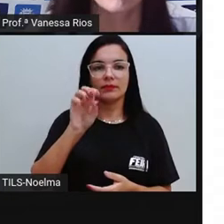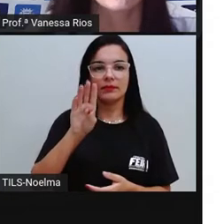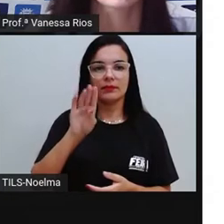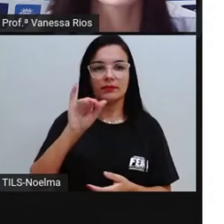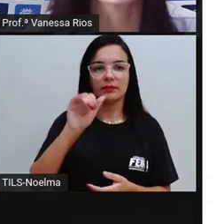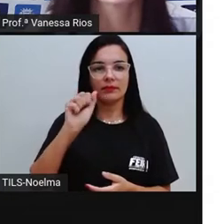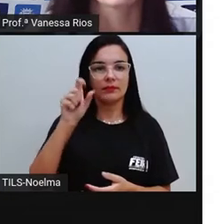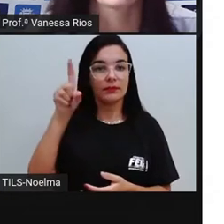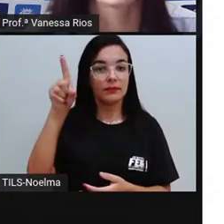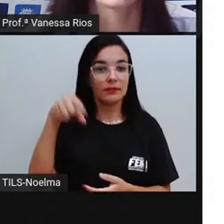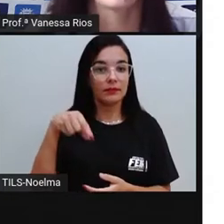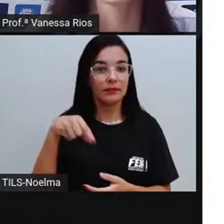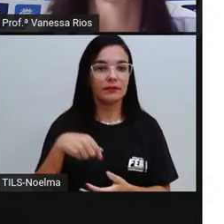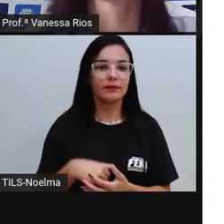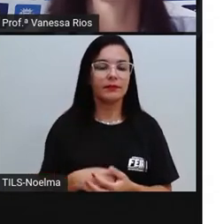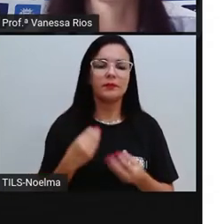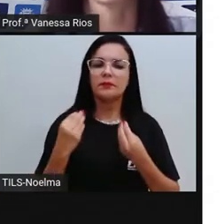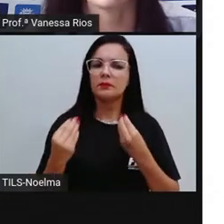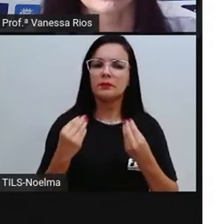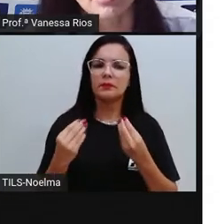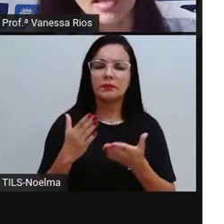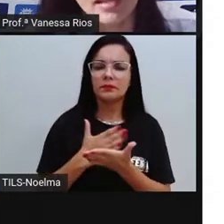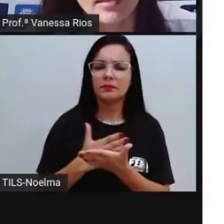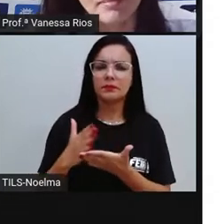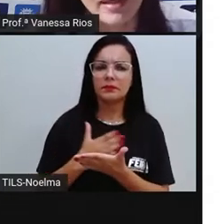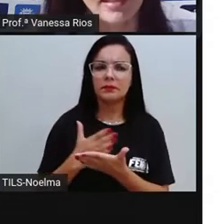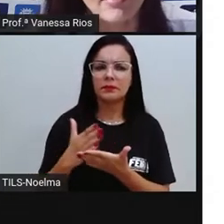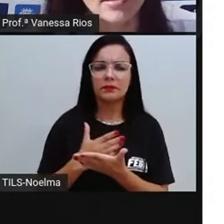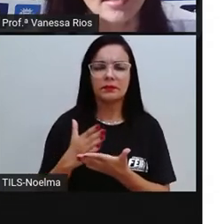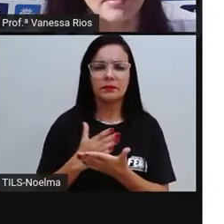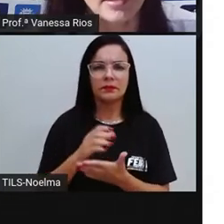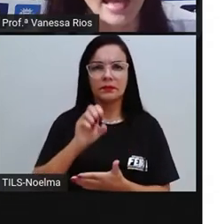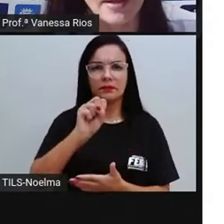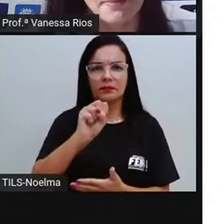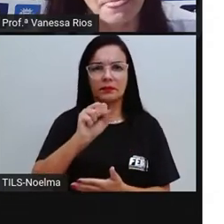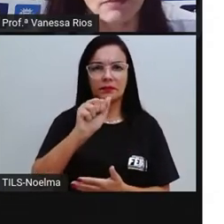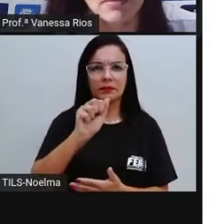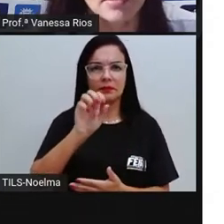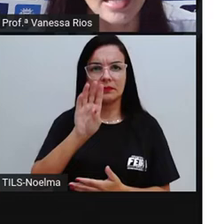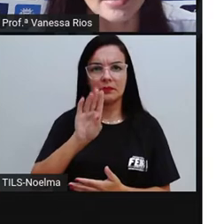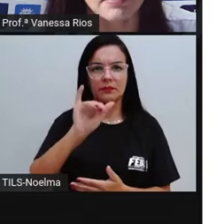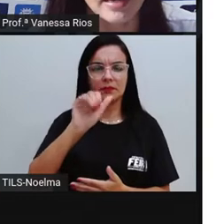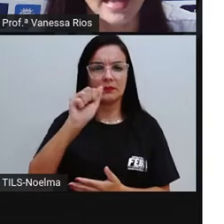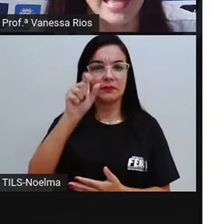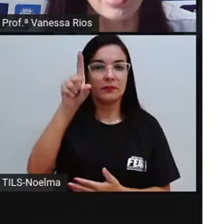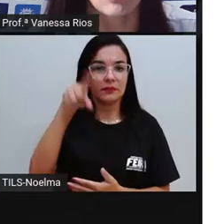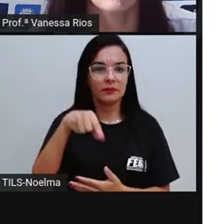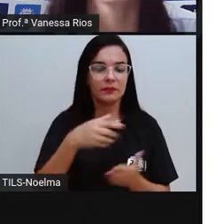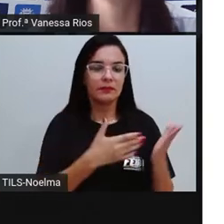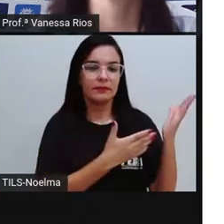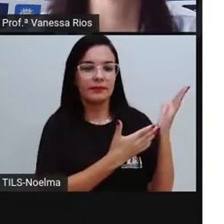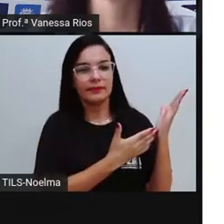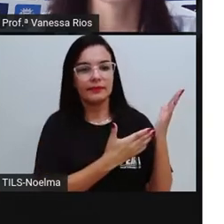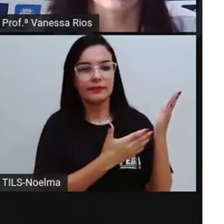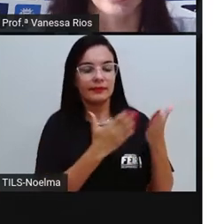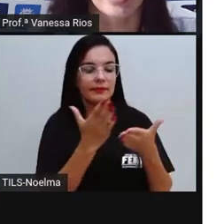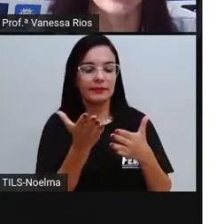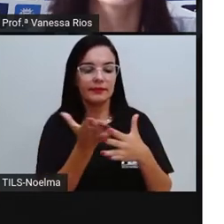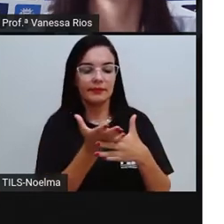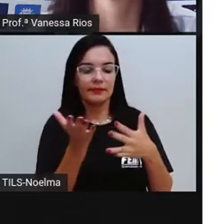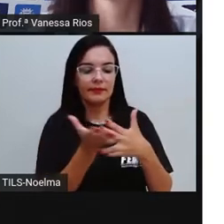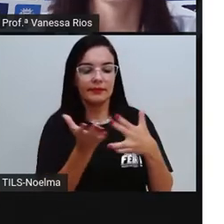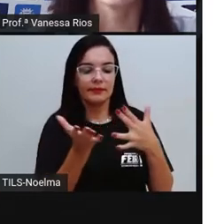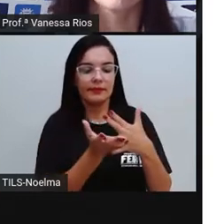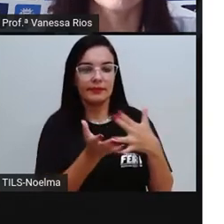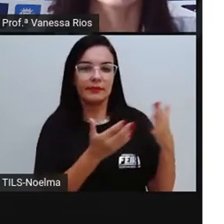E como é que a gente separa as sílabas, né? Da palavra sabiá. Vamos lá separar? Ó, sa